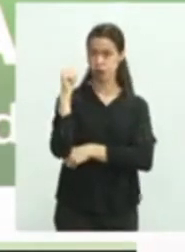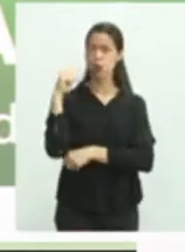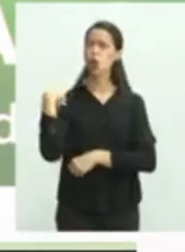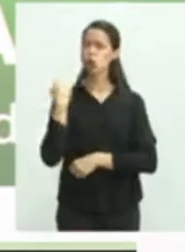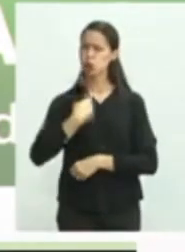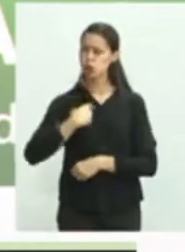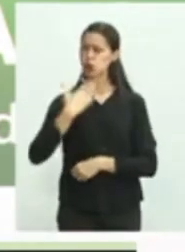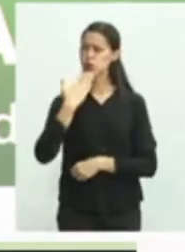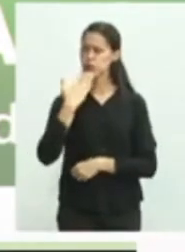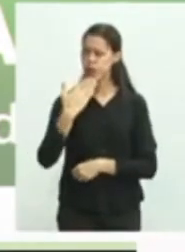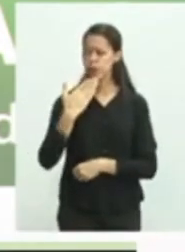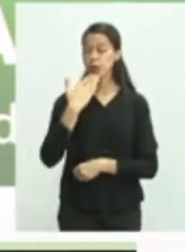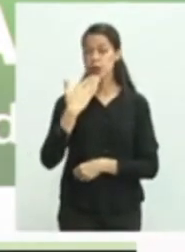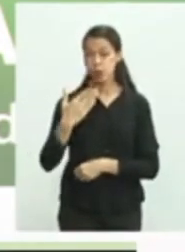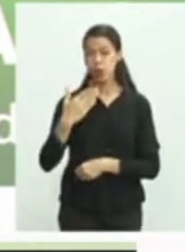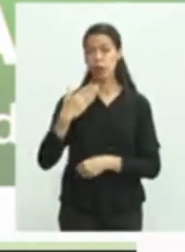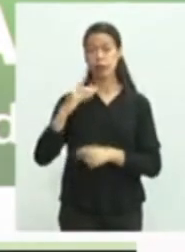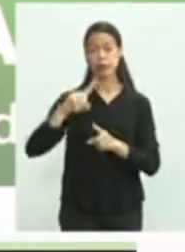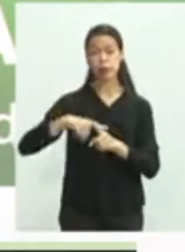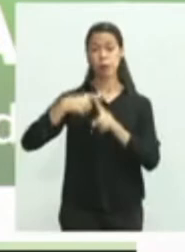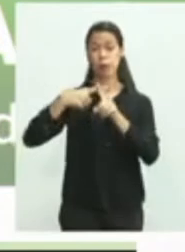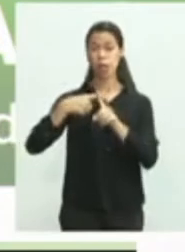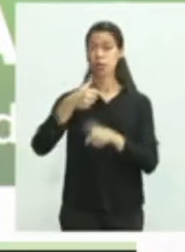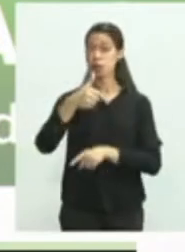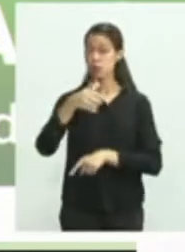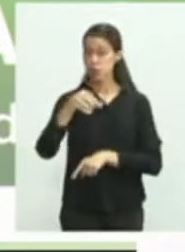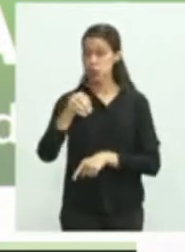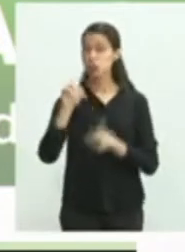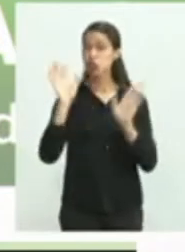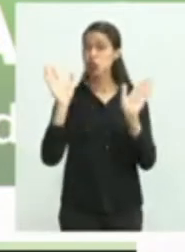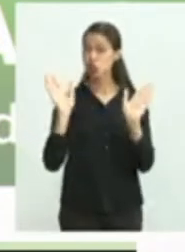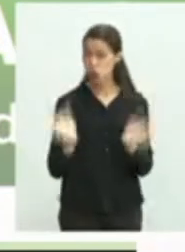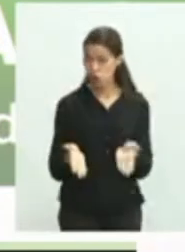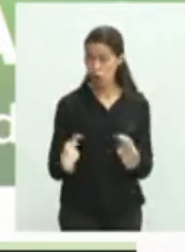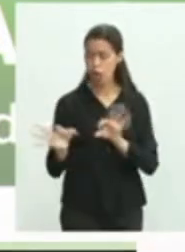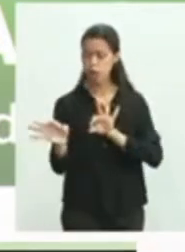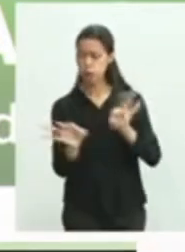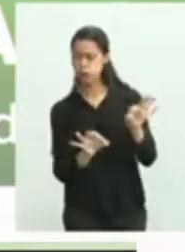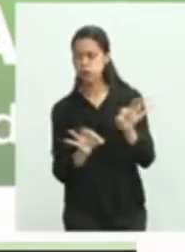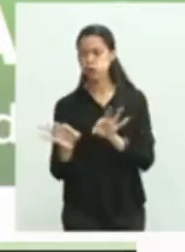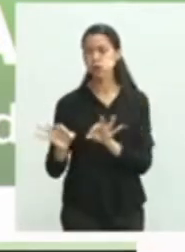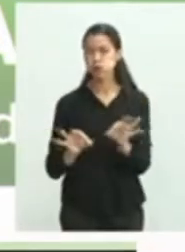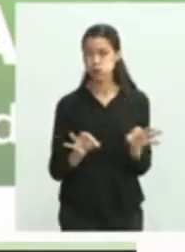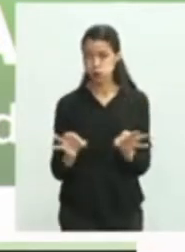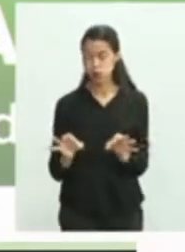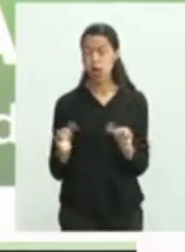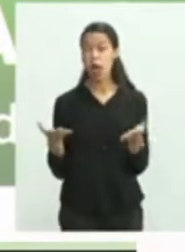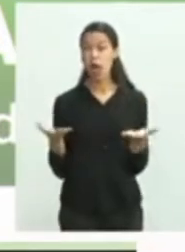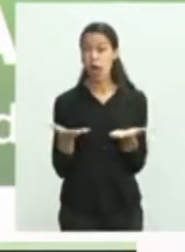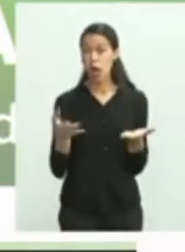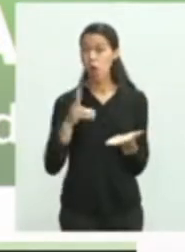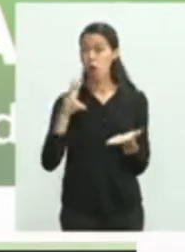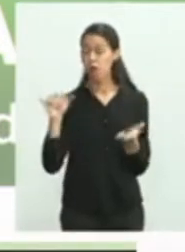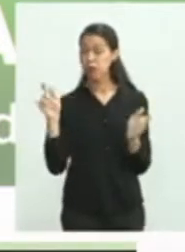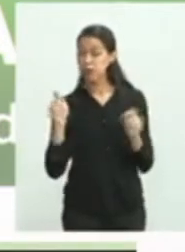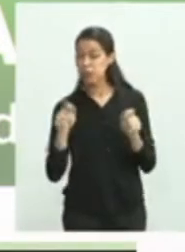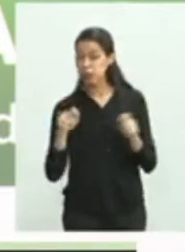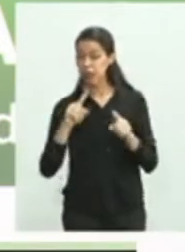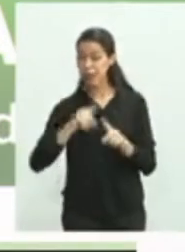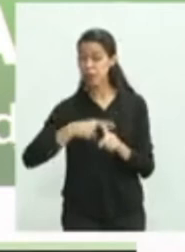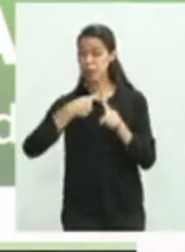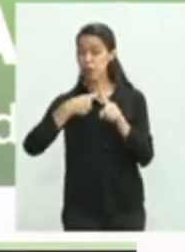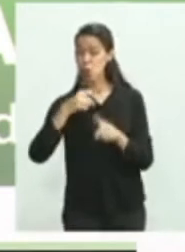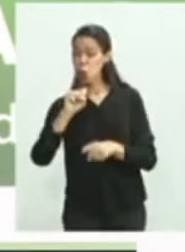de leitos já implantados. Dez leitos já estão implantados. E a possibilidade de implantar oito novos leitos,